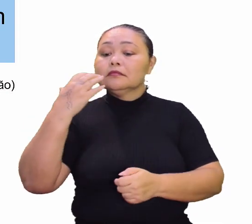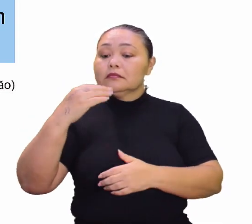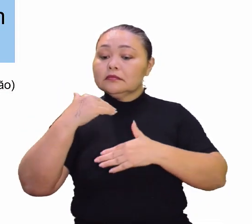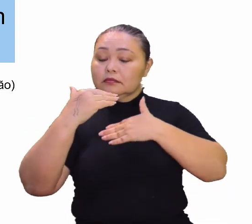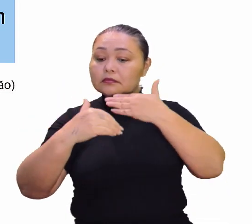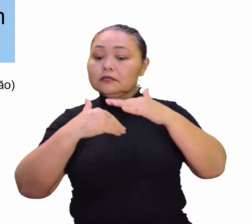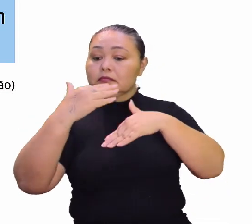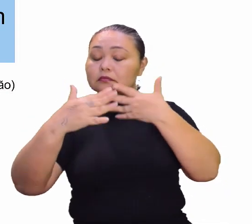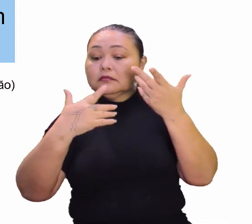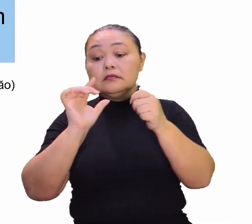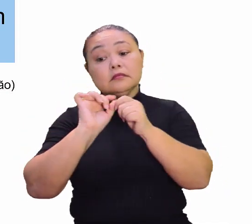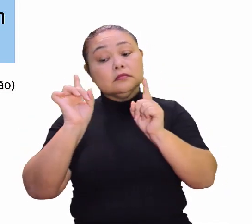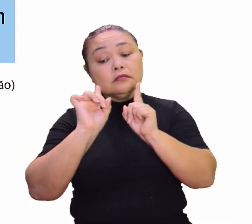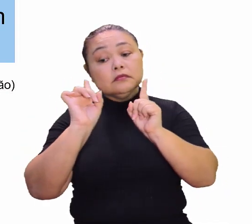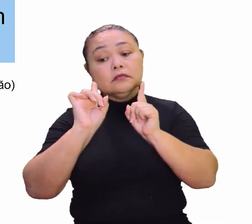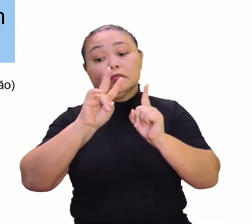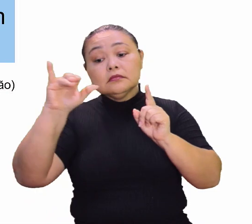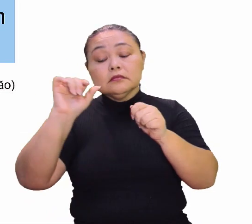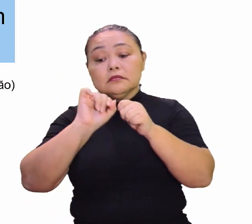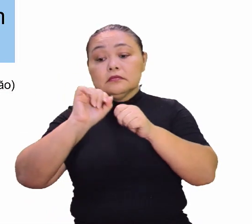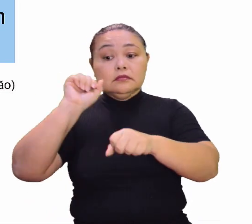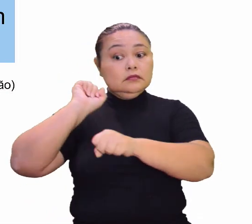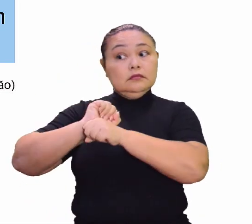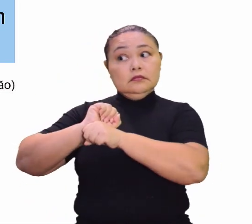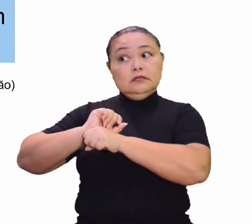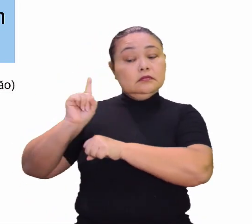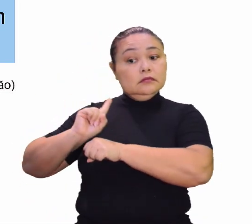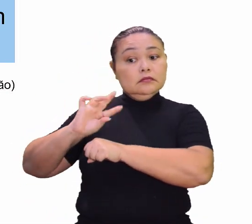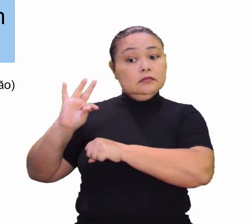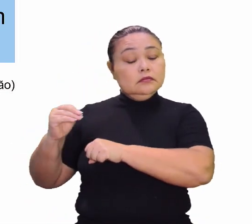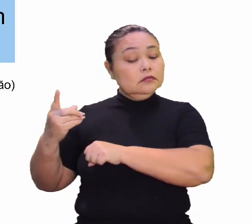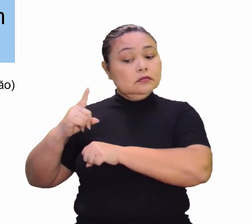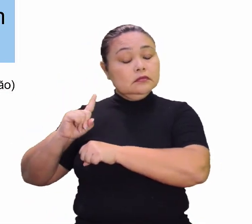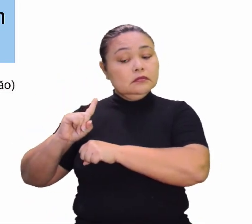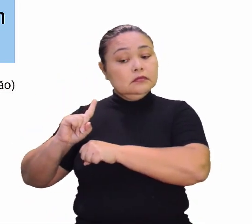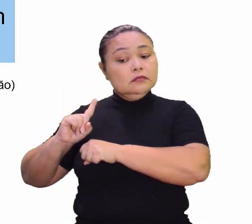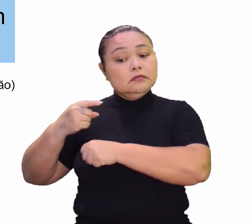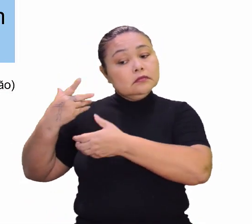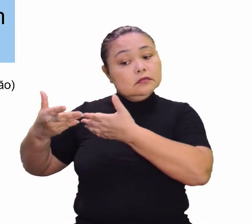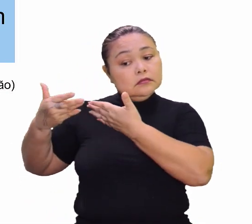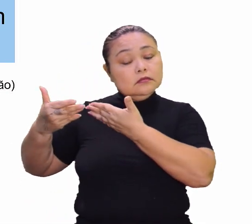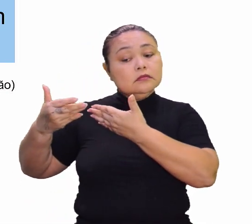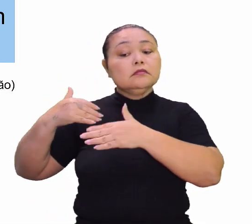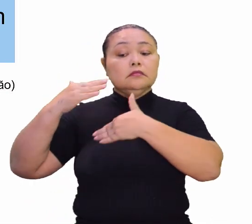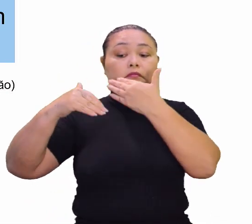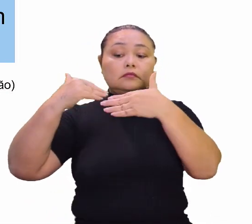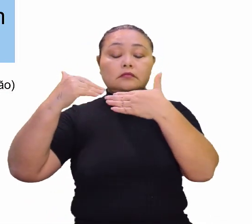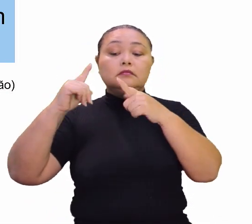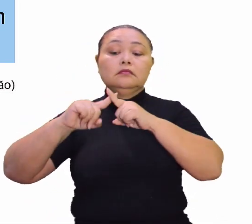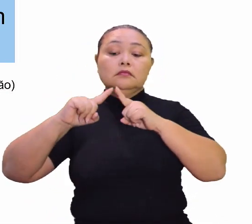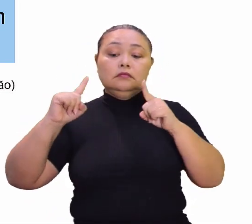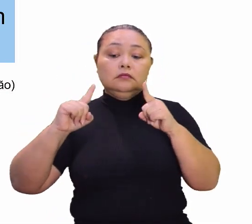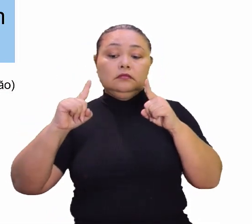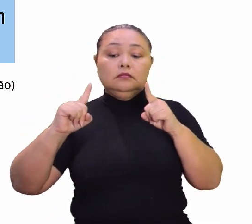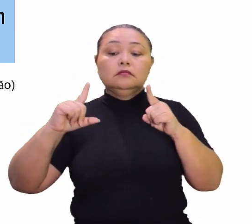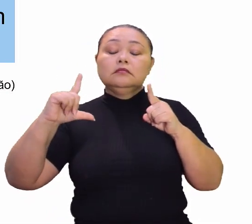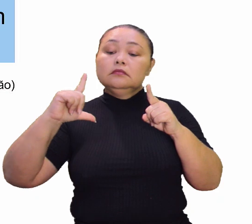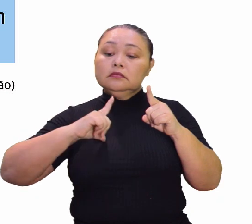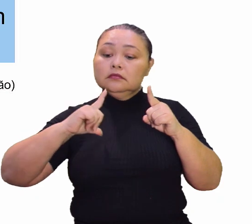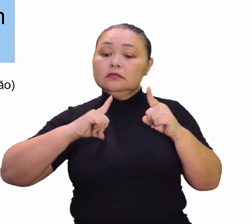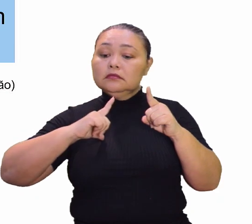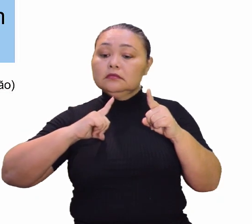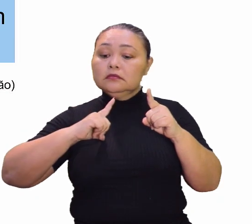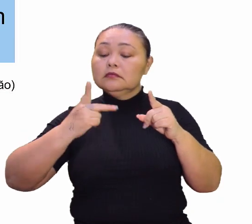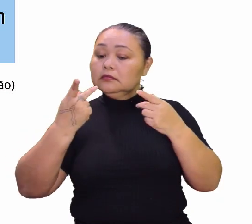progresso. Não quer dizer que vai paralisar tudo. Não vai promover o progresso. Mas a gente tem